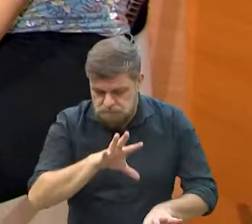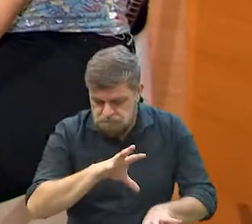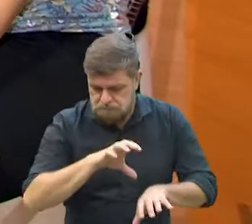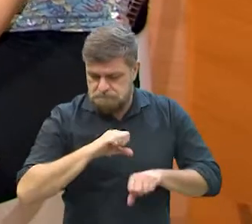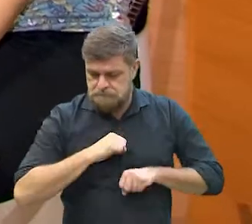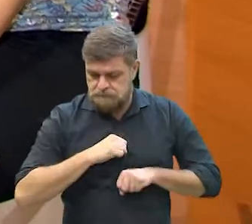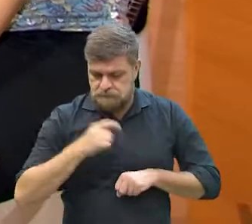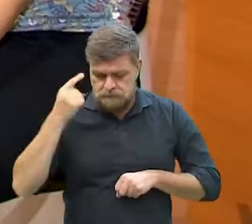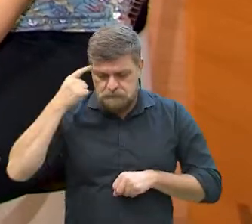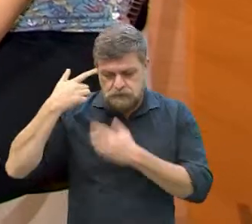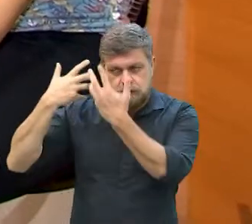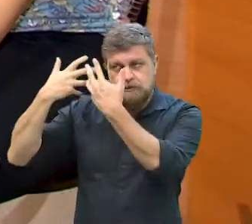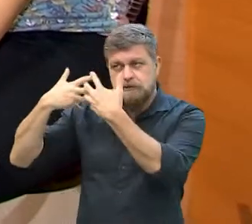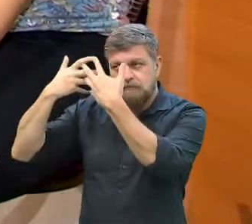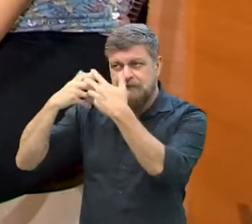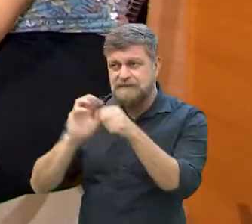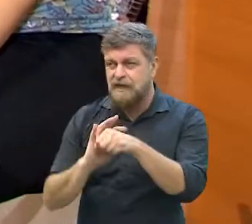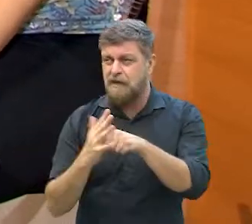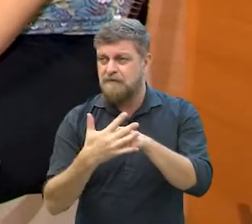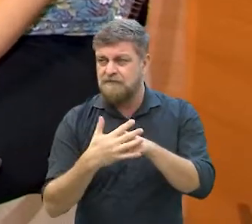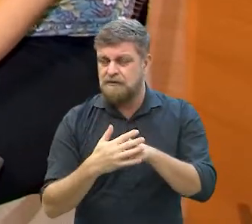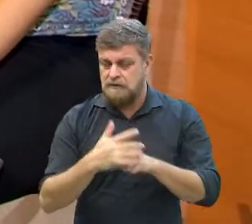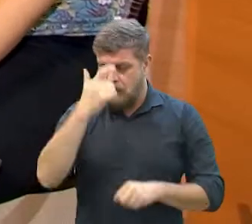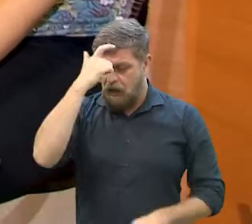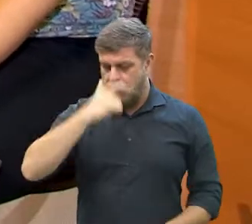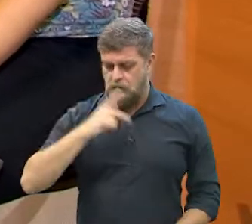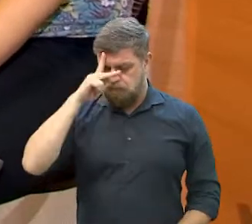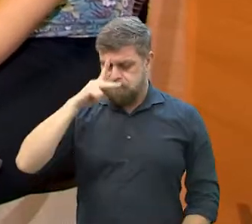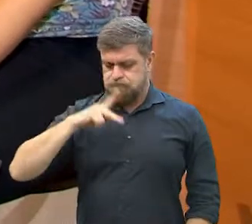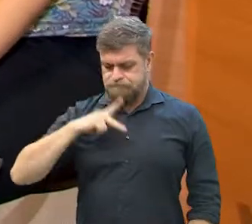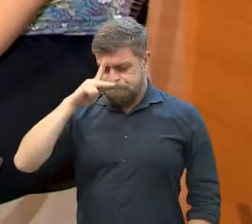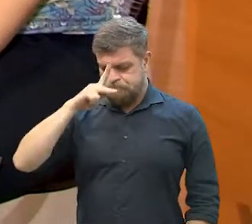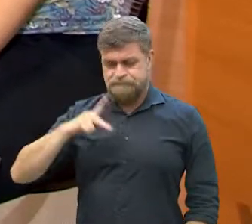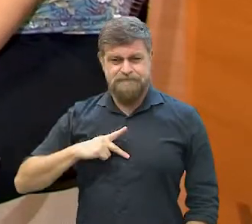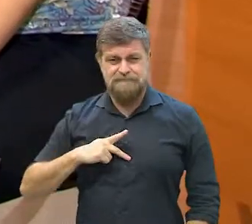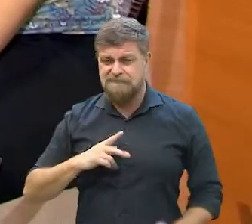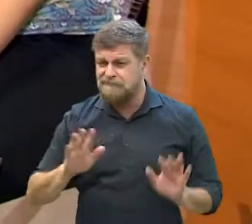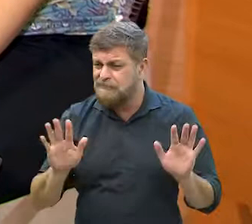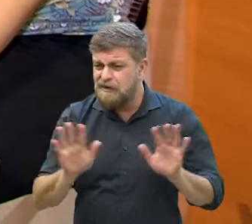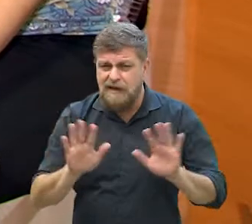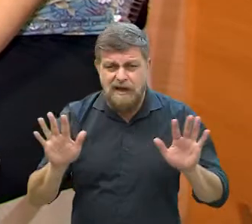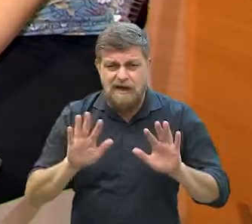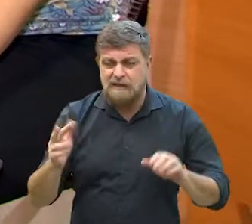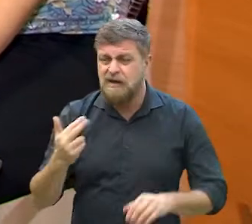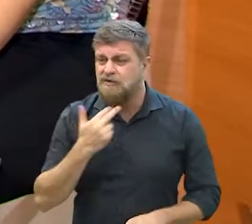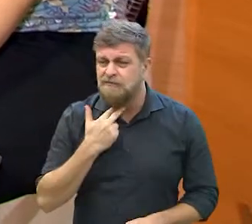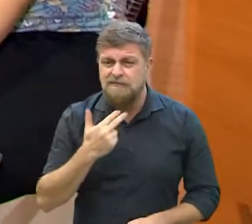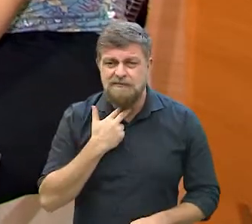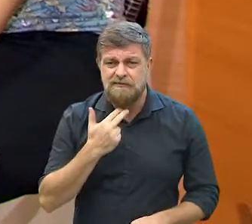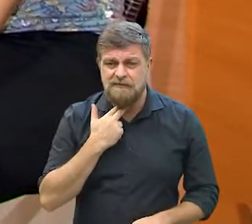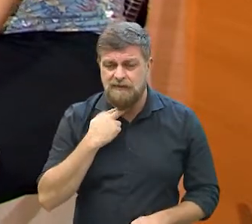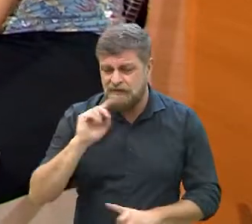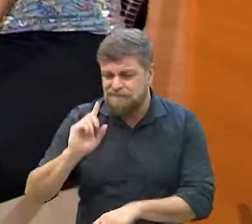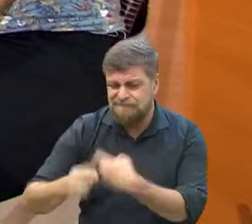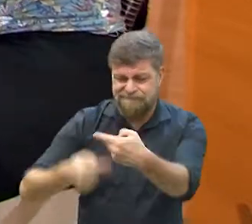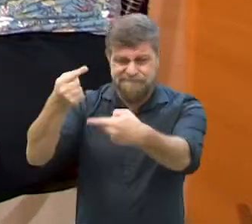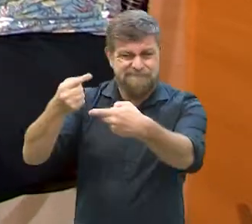grande questão que a pandemia trouxe. O benefício individual não leva, não dá